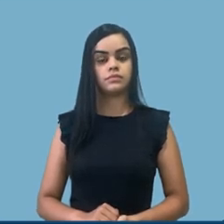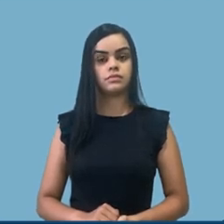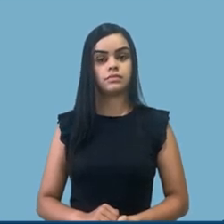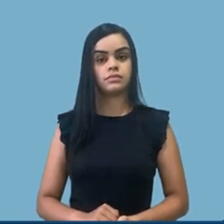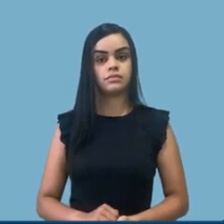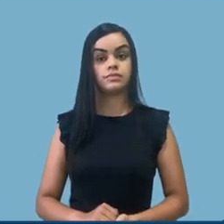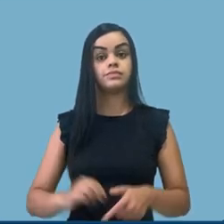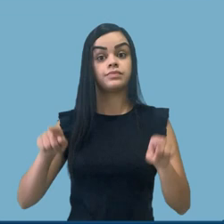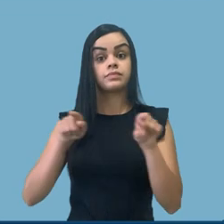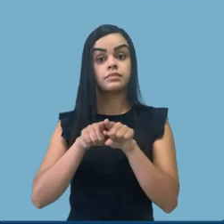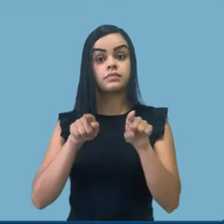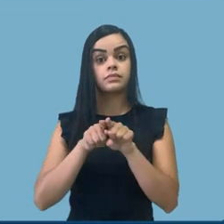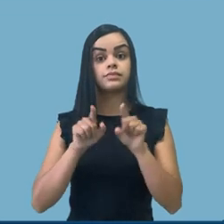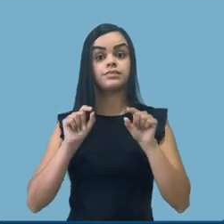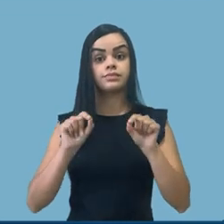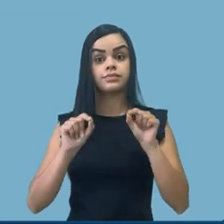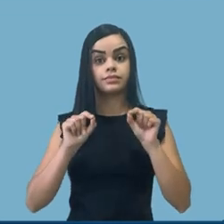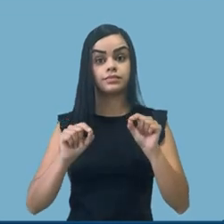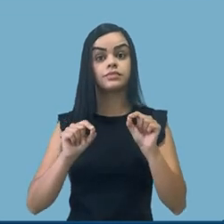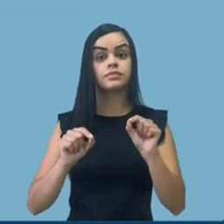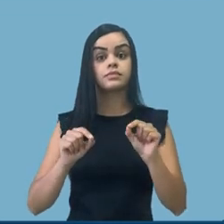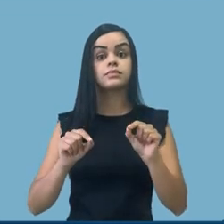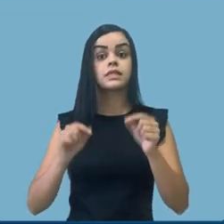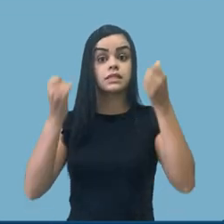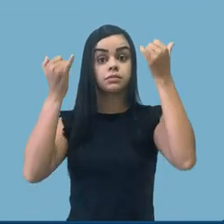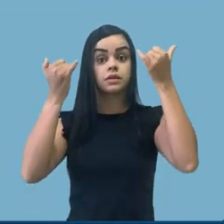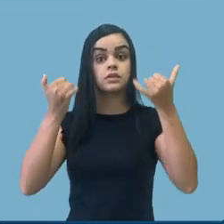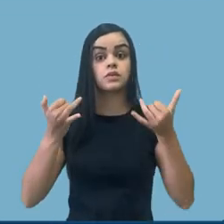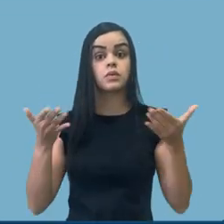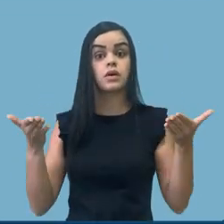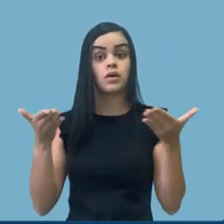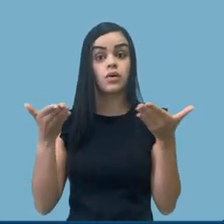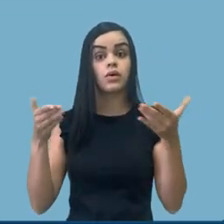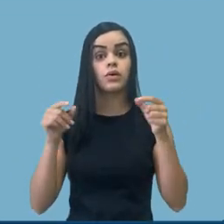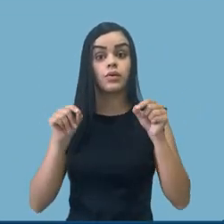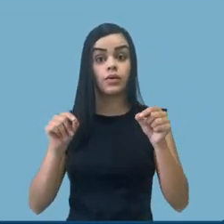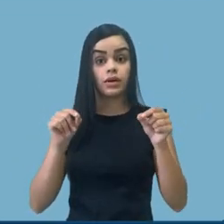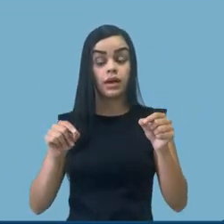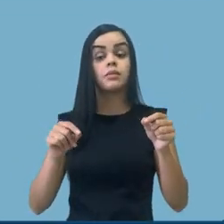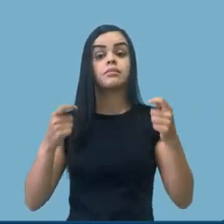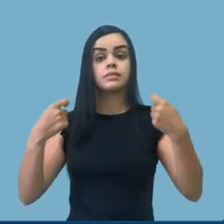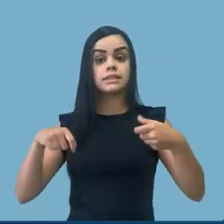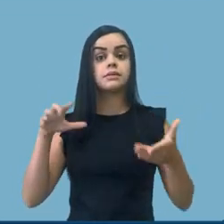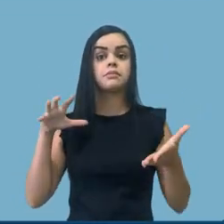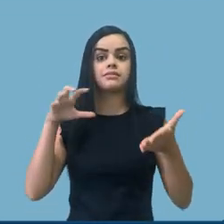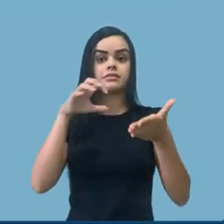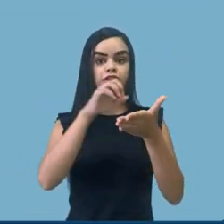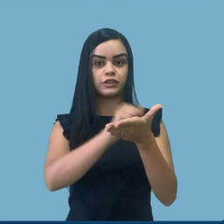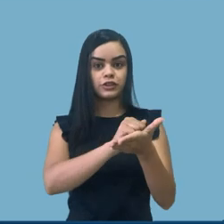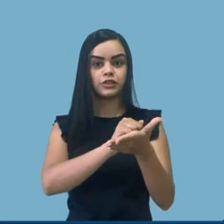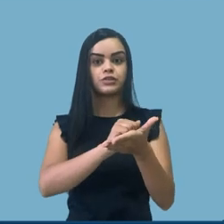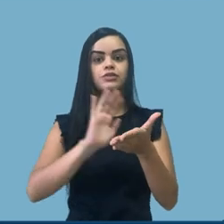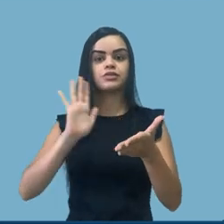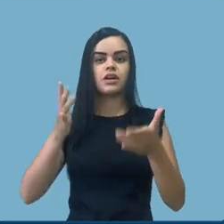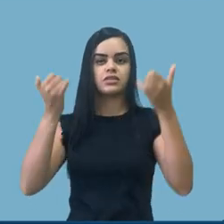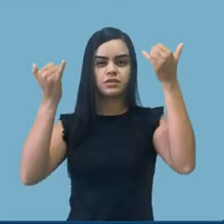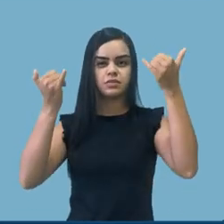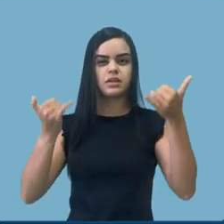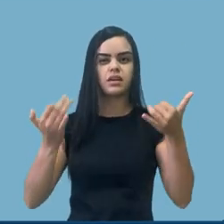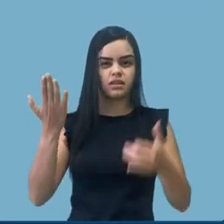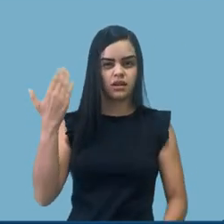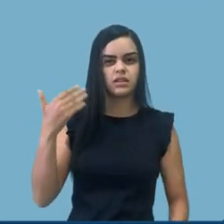além das colocadas anteriormente é sobre a garantia das matrículas. Então, como comentado nos slides